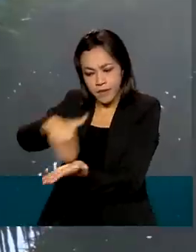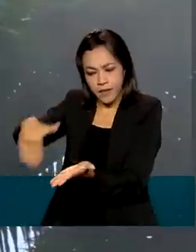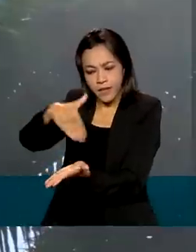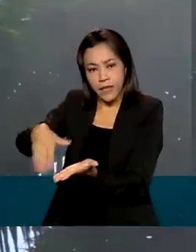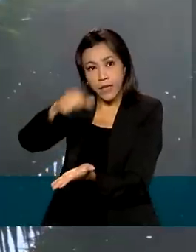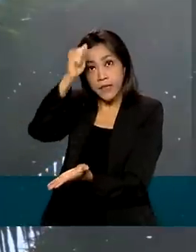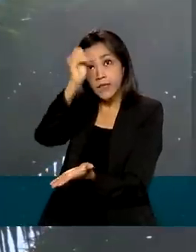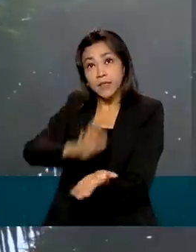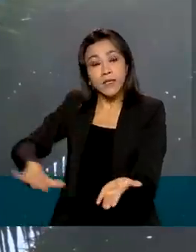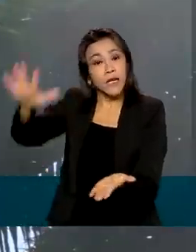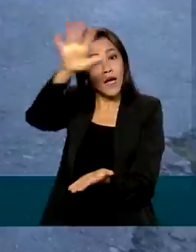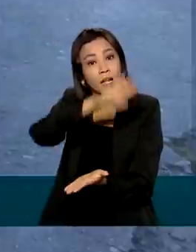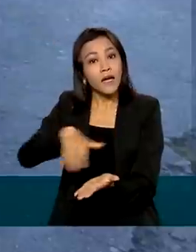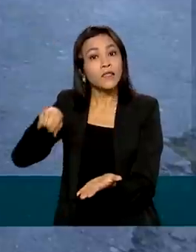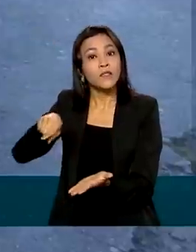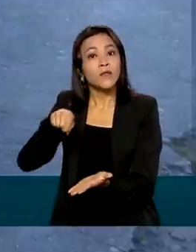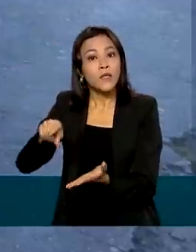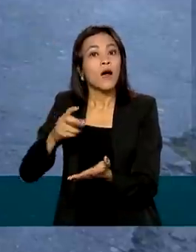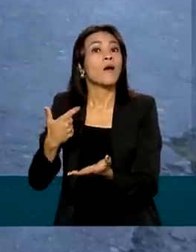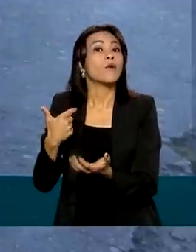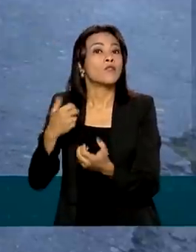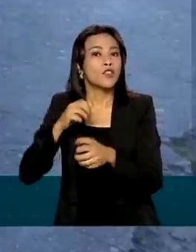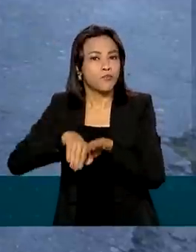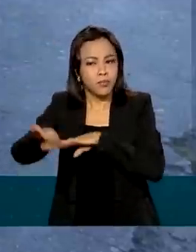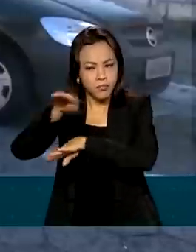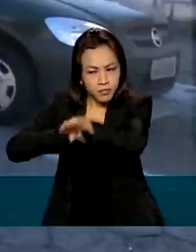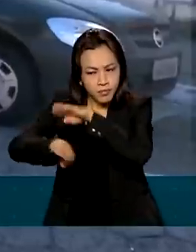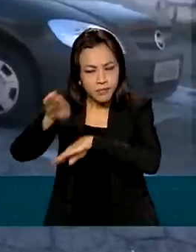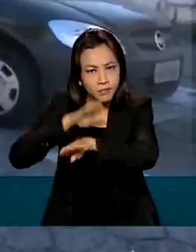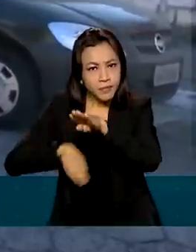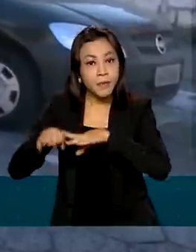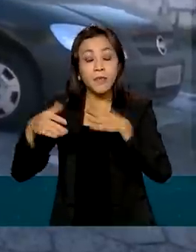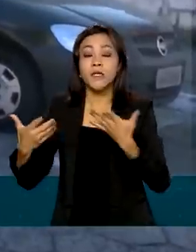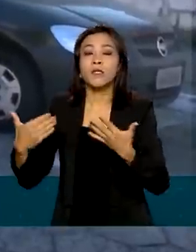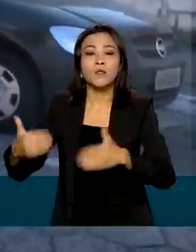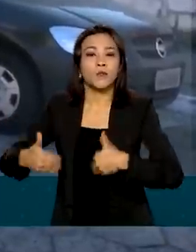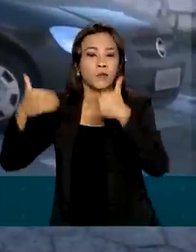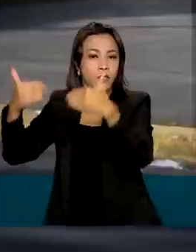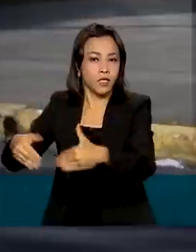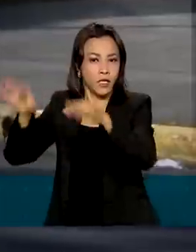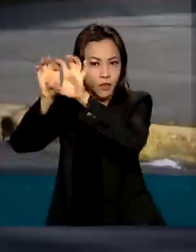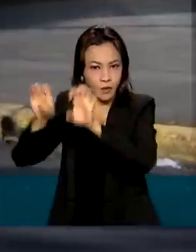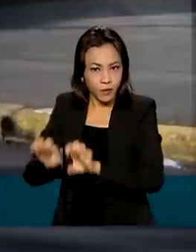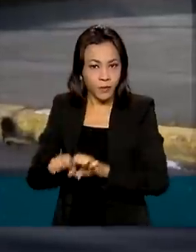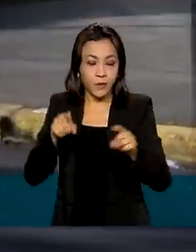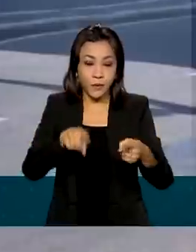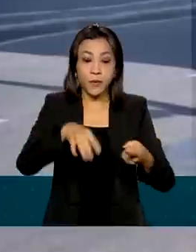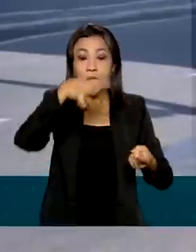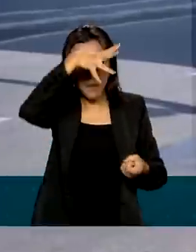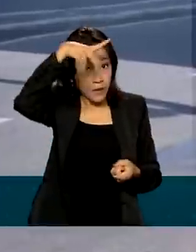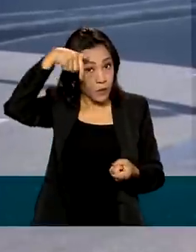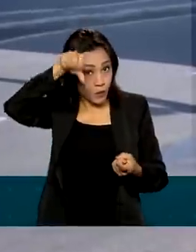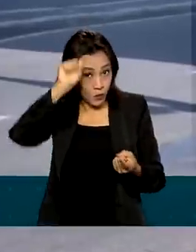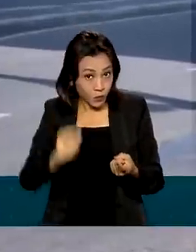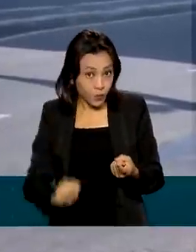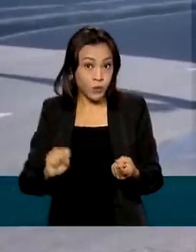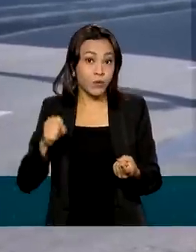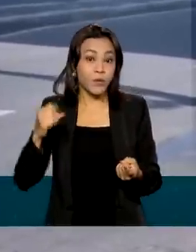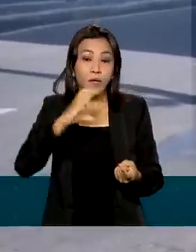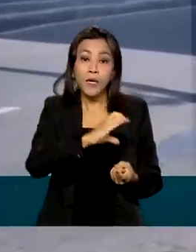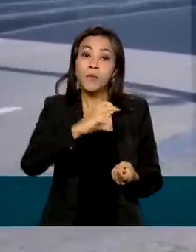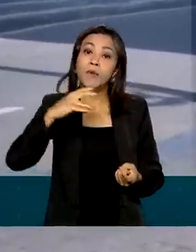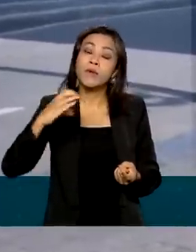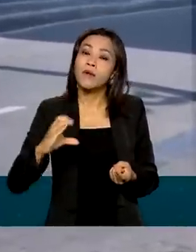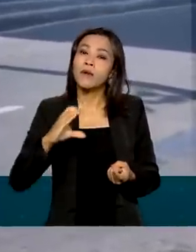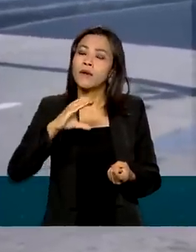de Trânsito do Ministério da Infraestrutura. A medida vale a partir de hoje. Campo Grande, no Mato Grosso do Sul, vai ser a primeira cidade